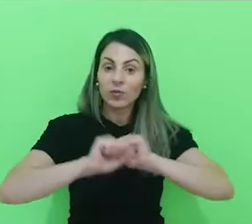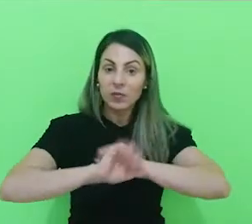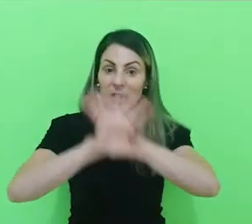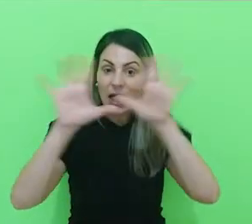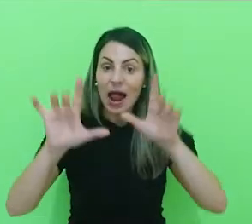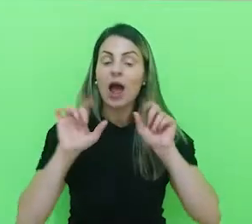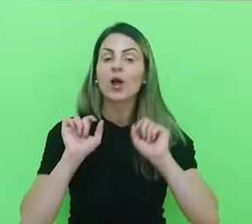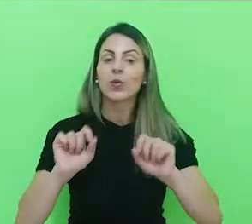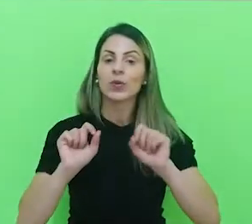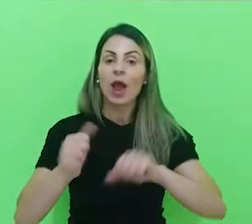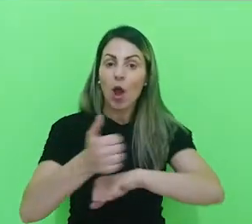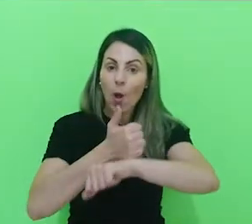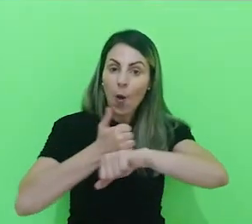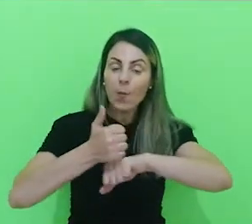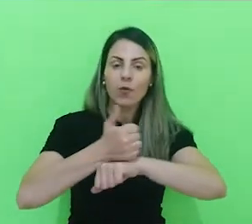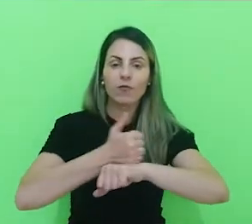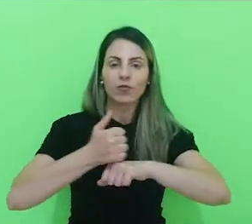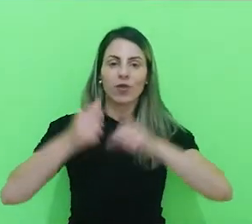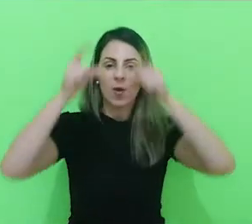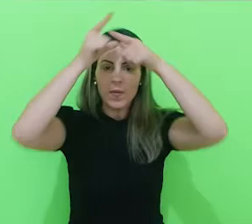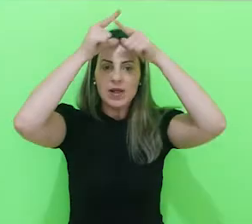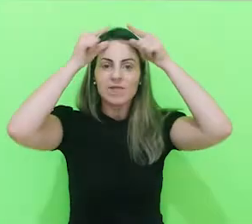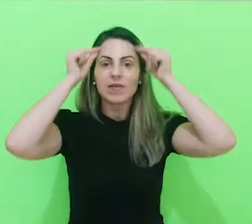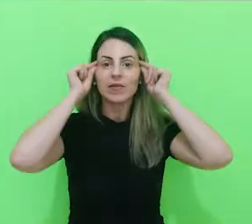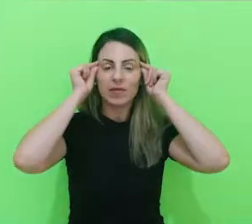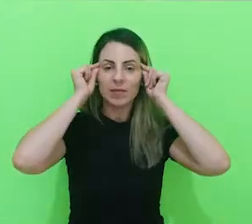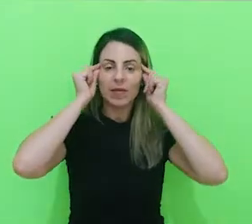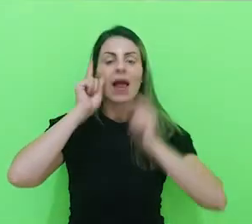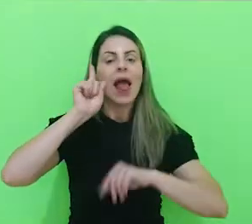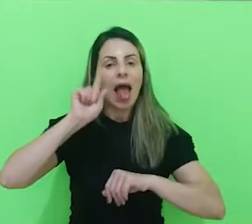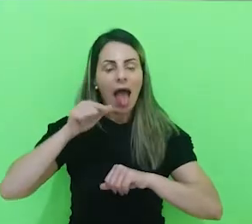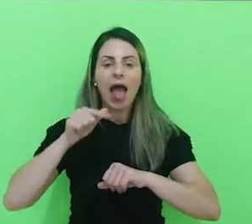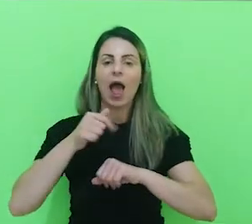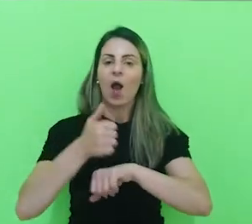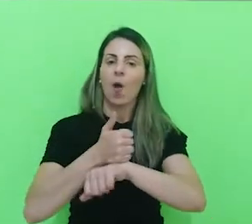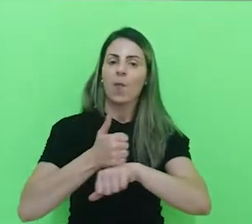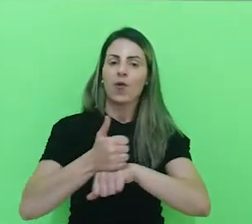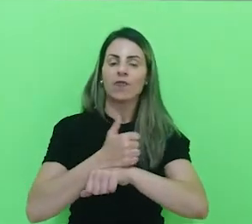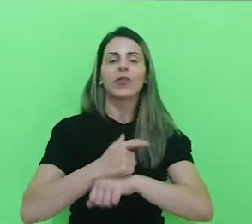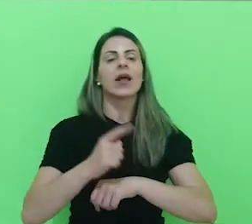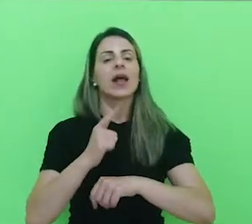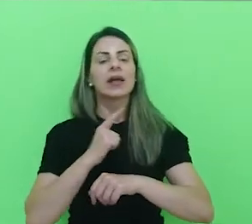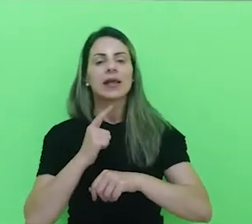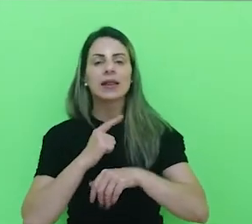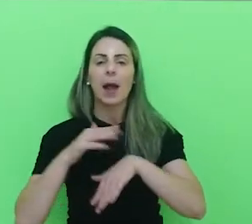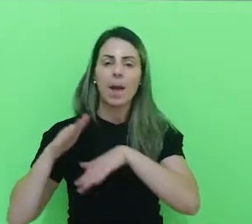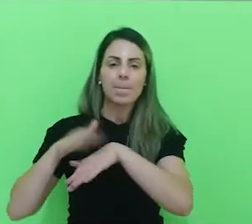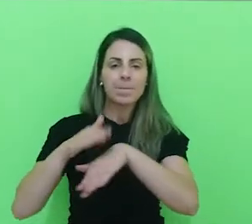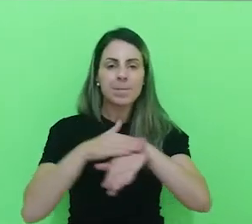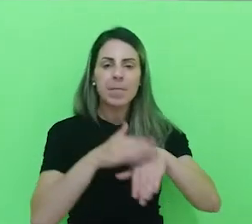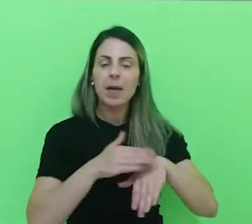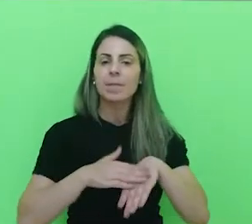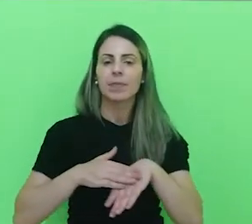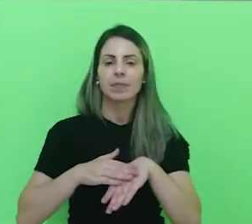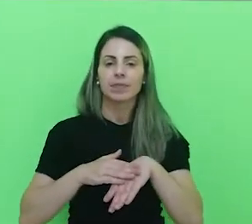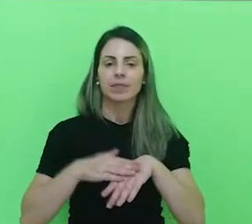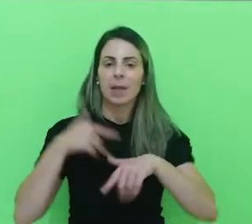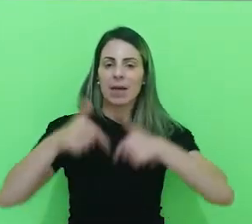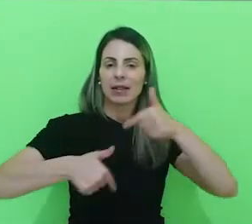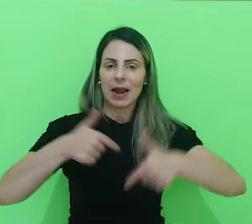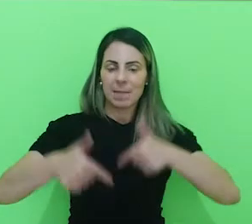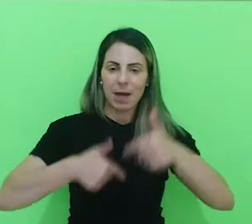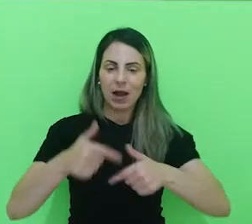que o profissional enfermeiro, ele é um profissional que tem autonomia para a sua